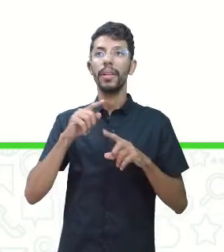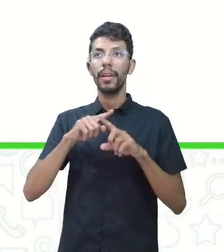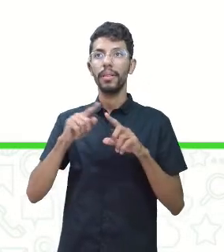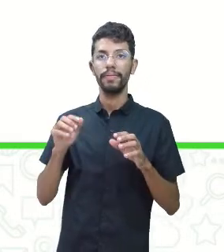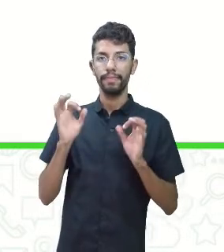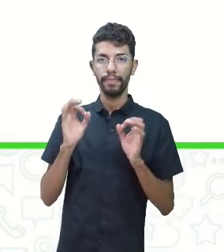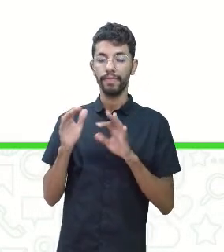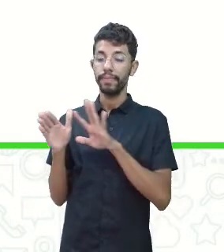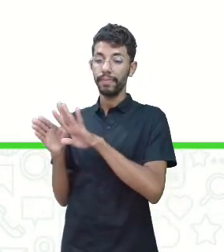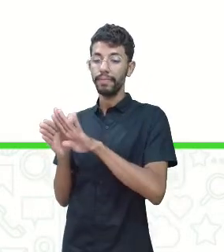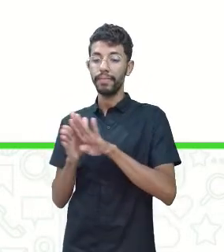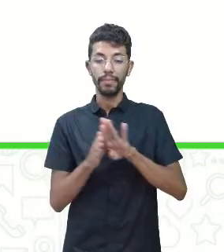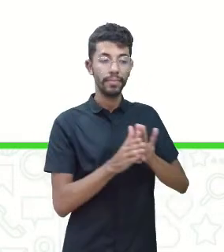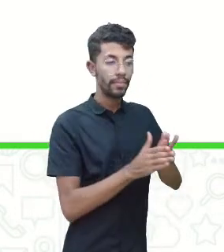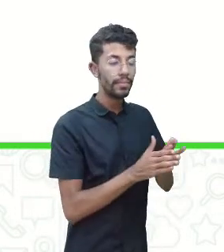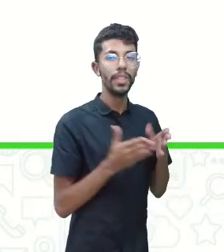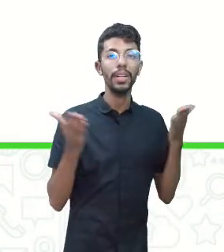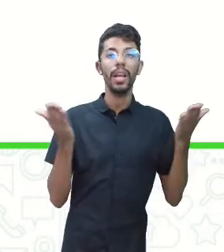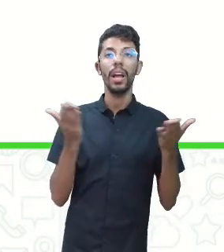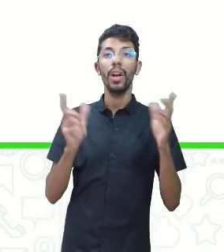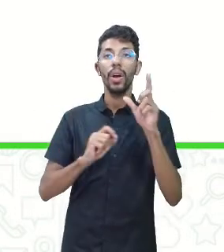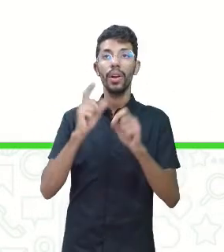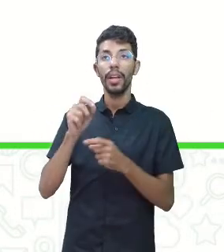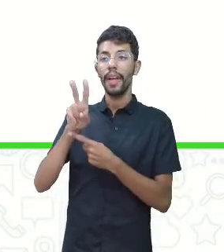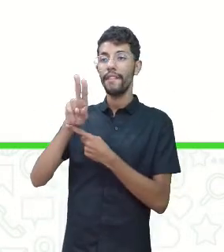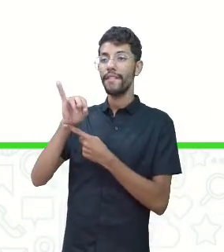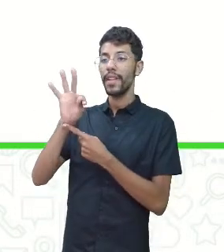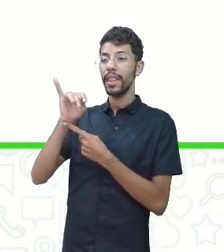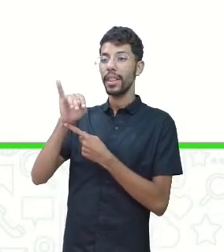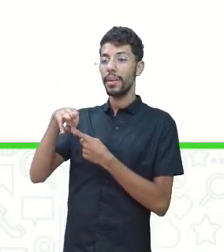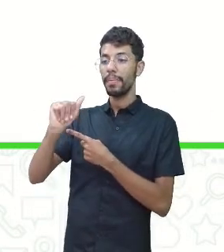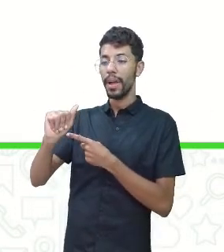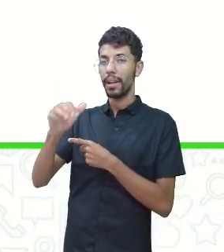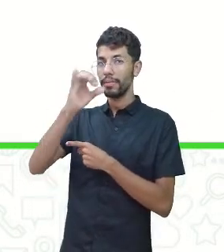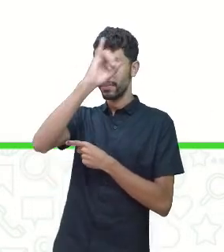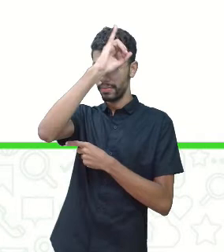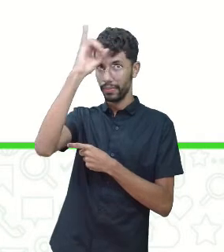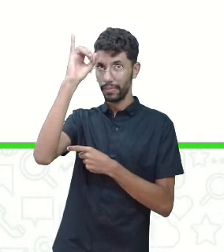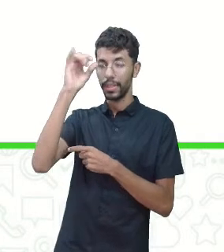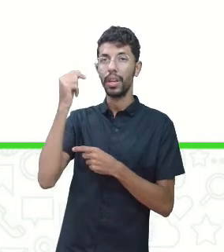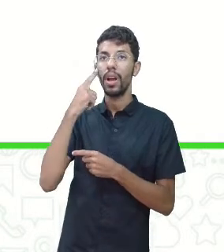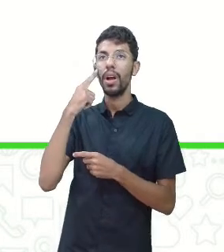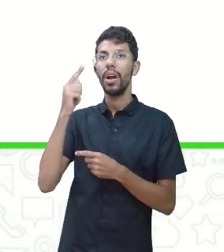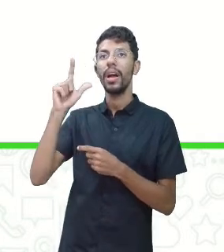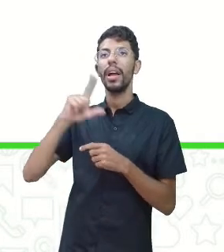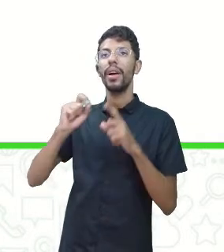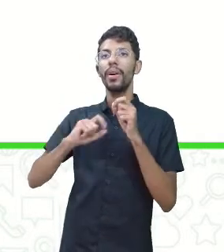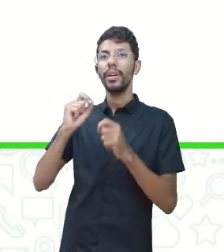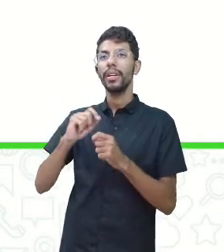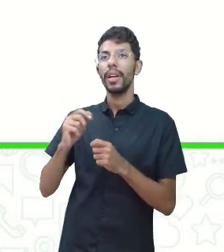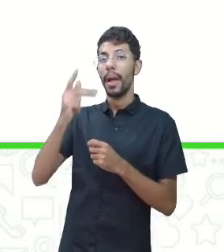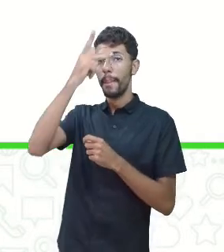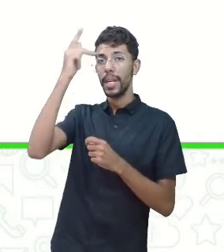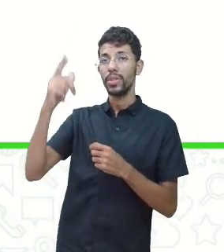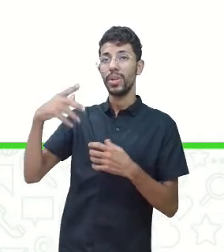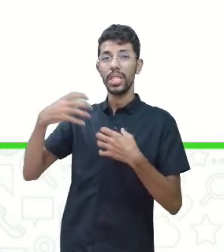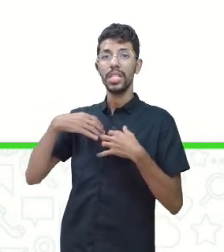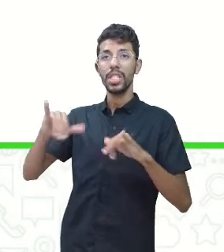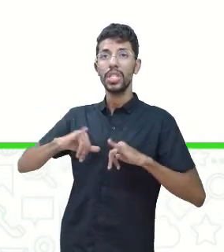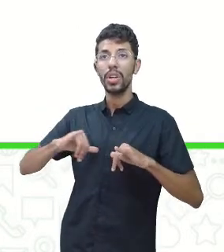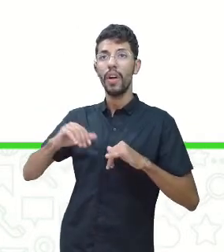A vítima é aquela que é agredida. Apresenta mudanças súbitas de comportamento. Tem